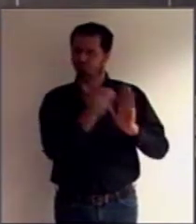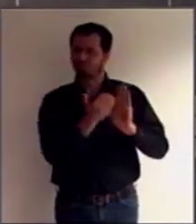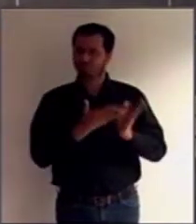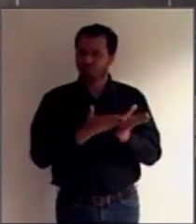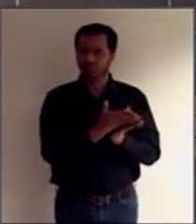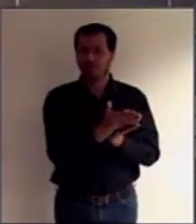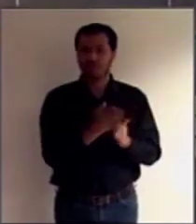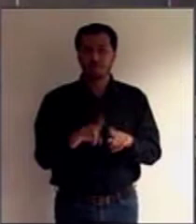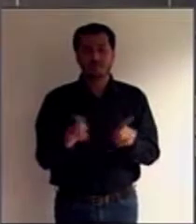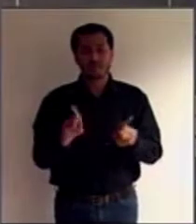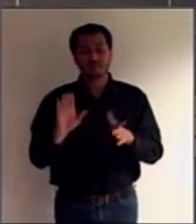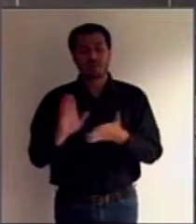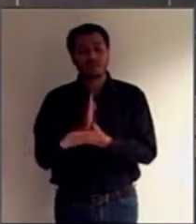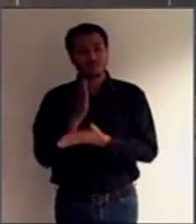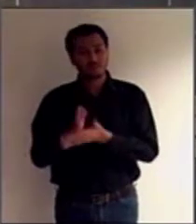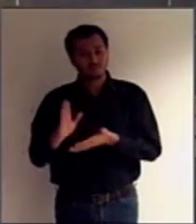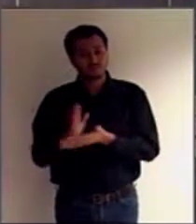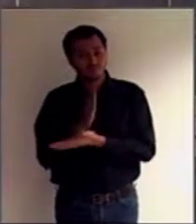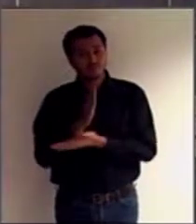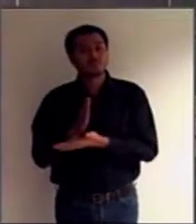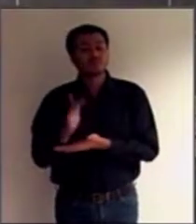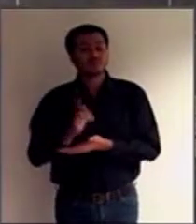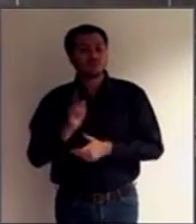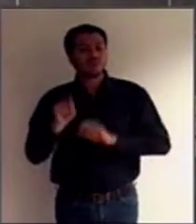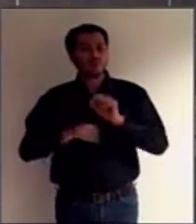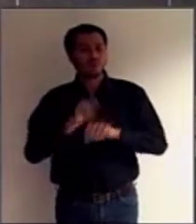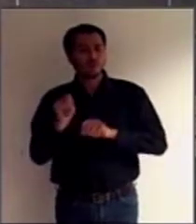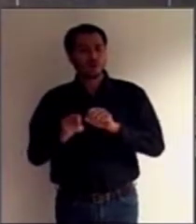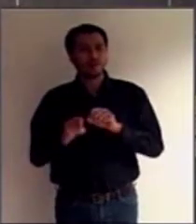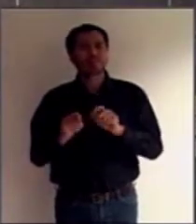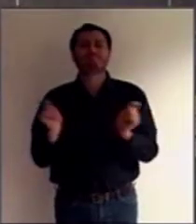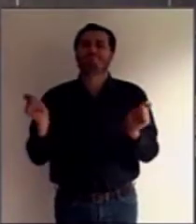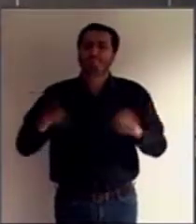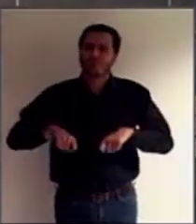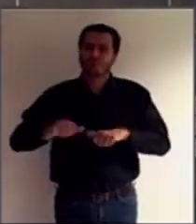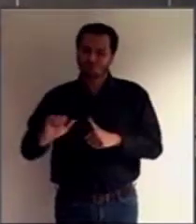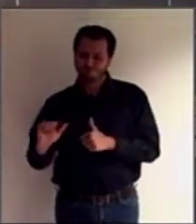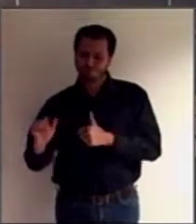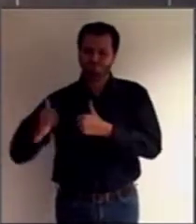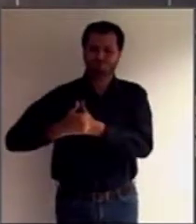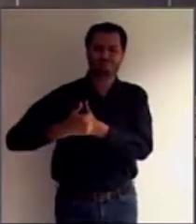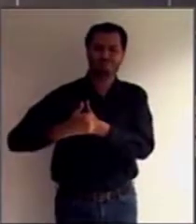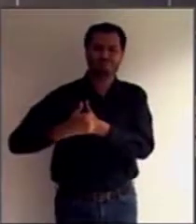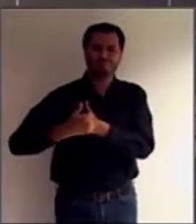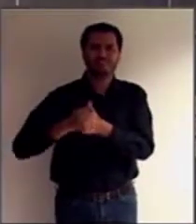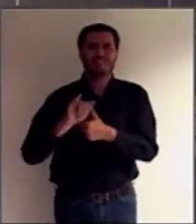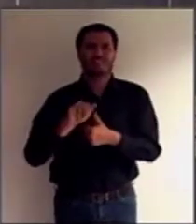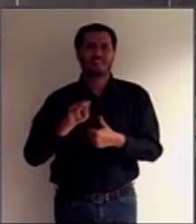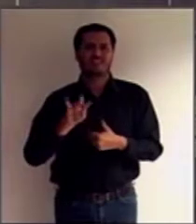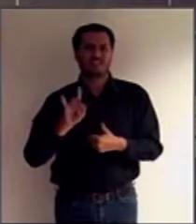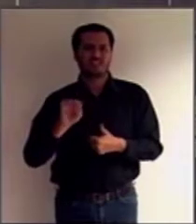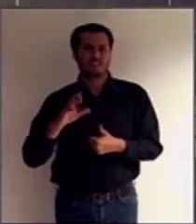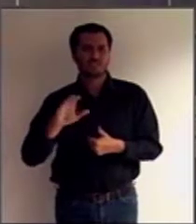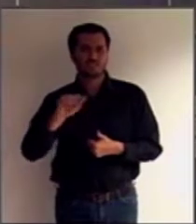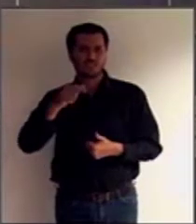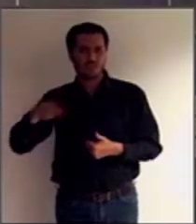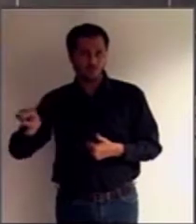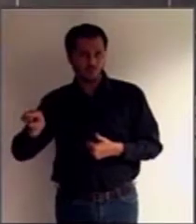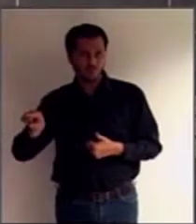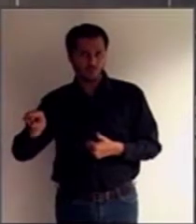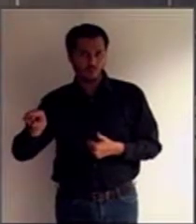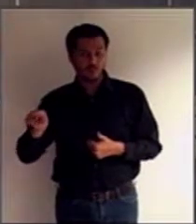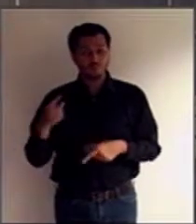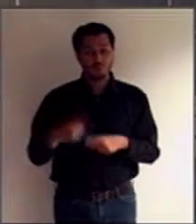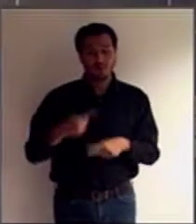necessário algum tipo de intervenção de terceiros, como no caso do apoio do curador, como eu já falei, quando a pessoa possui alguma